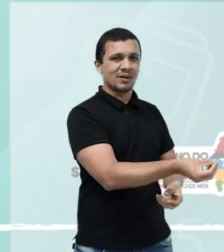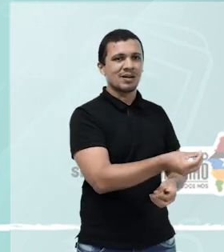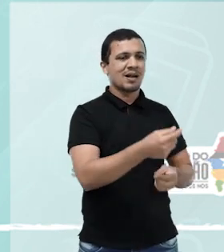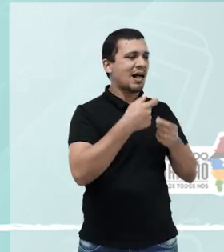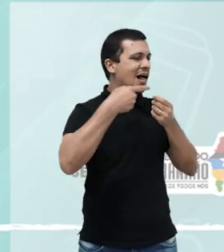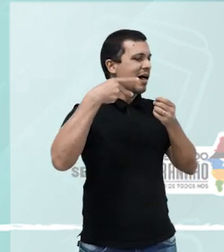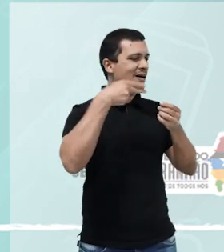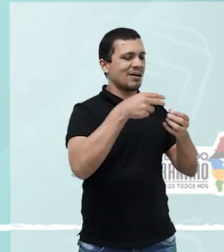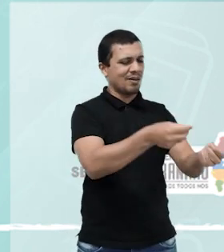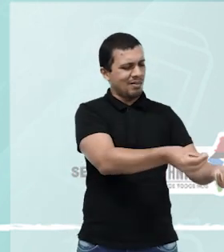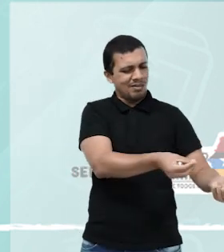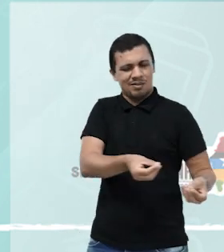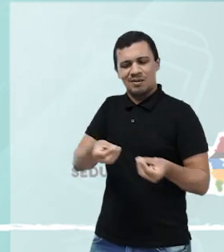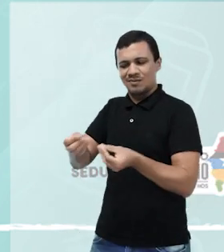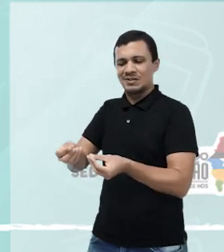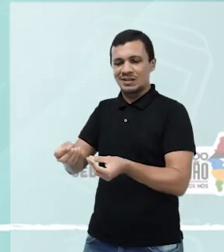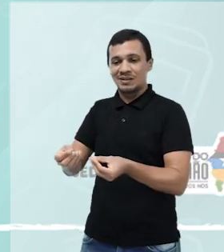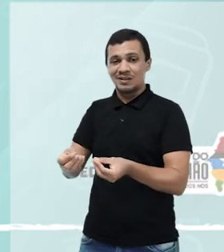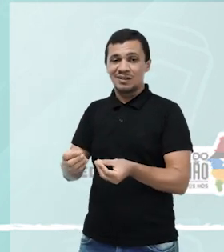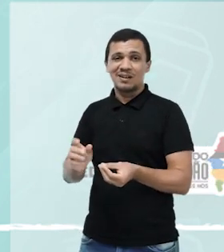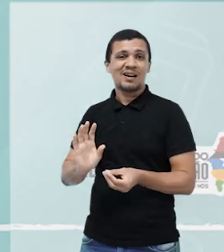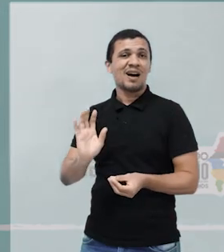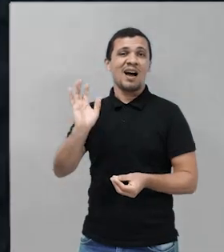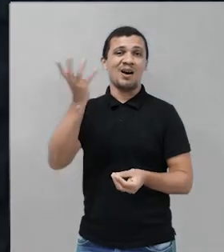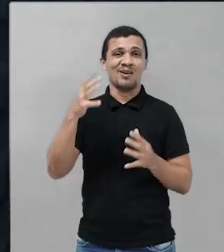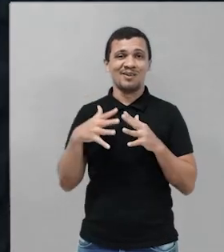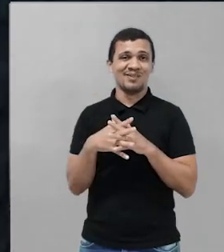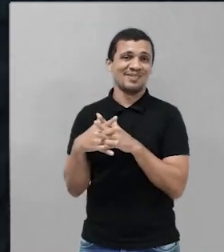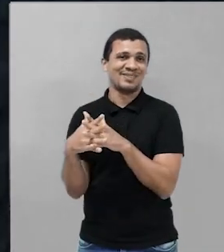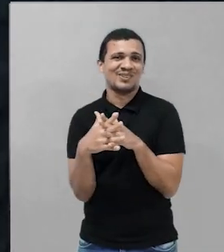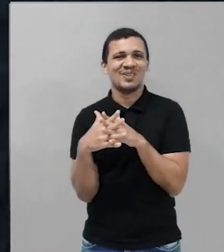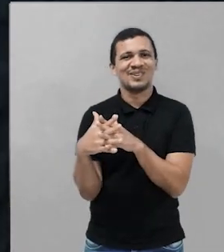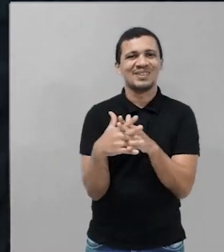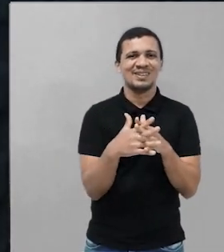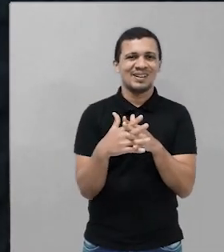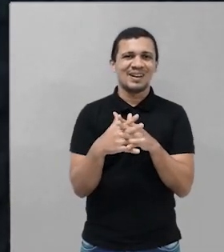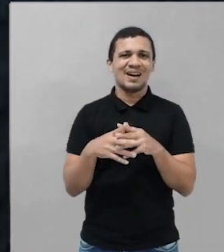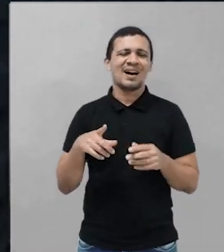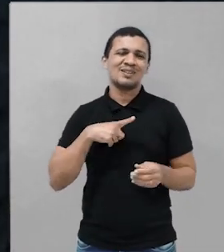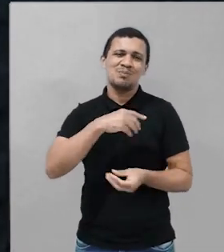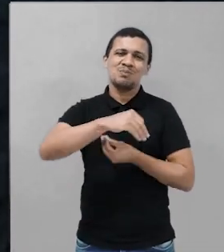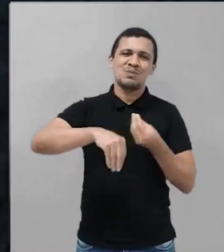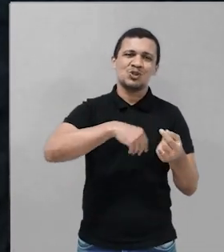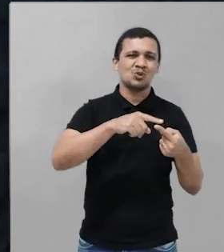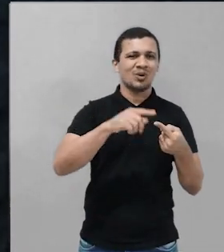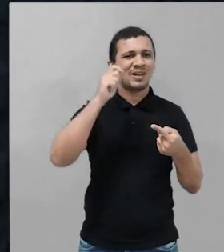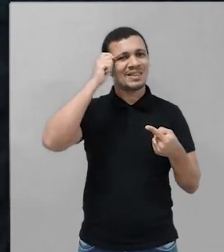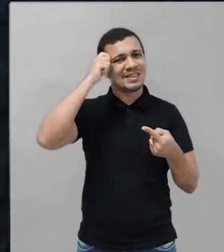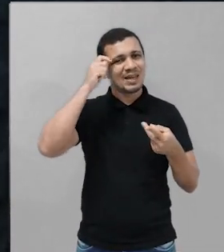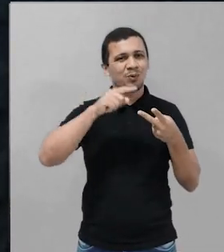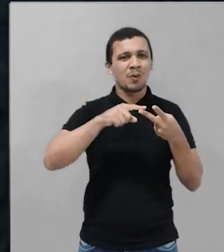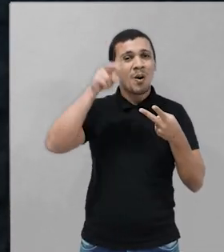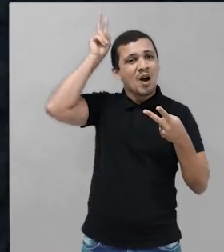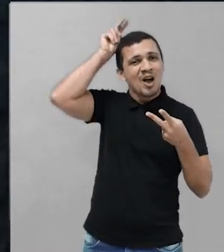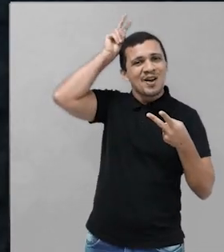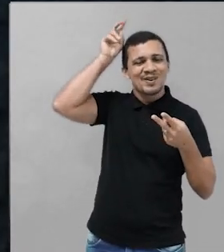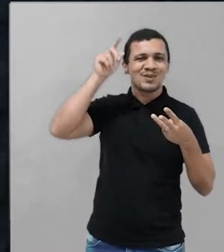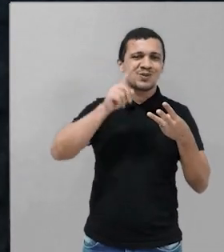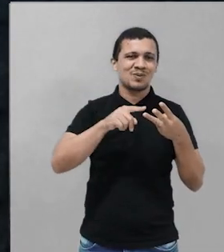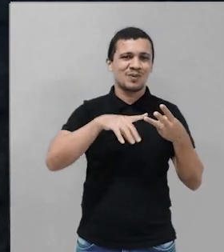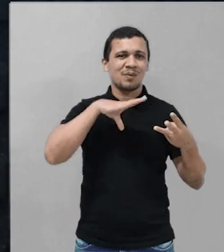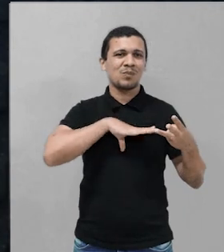dela. É lógico que a história dá confusão, e esse folguedo é contado misturando negros, índios e portugueses. O meu boi